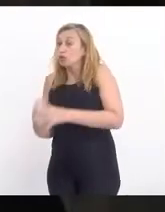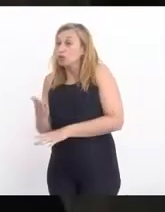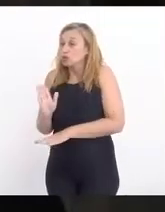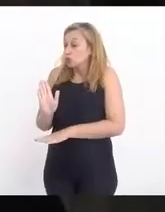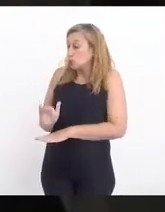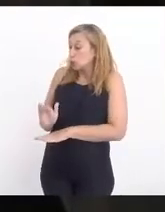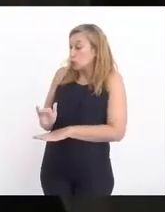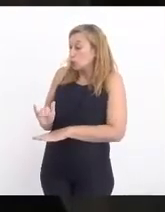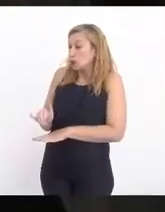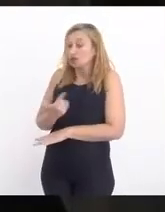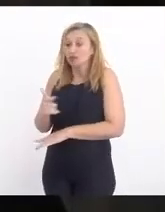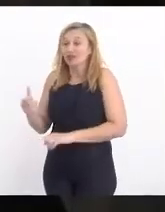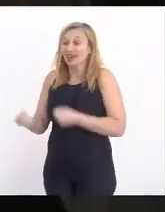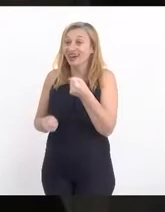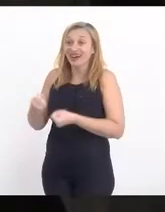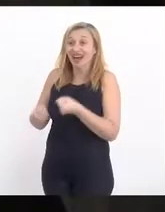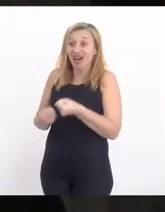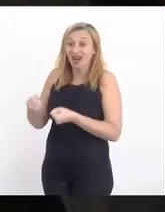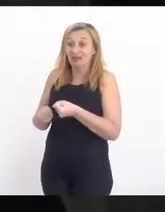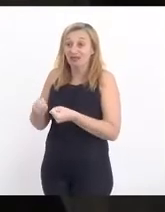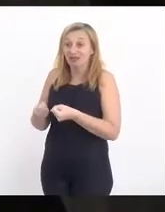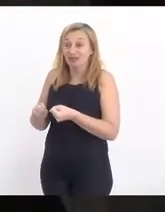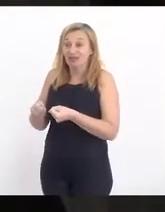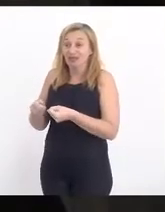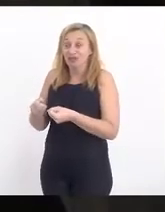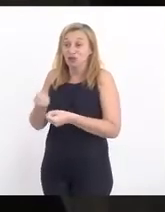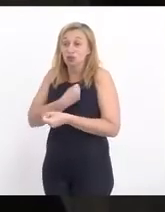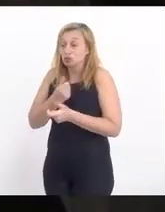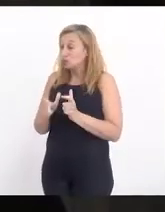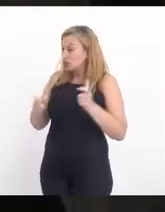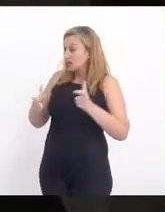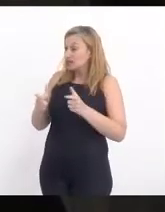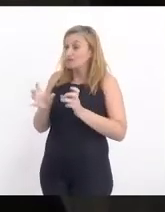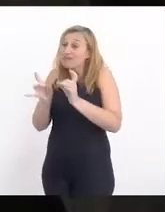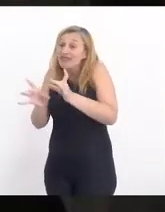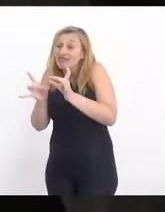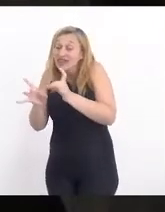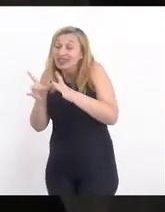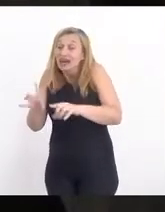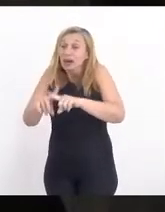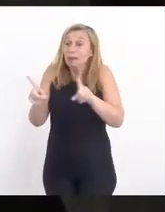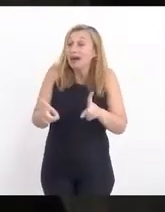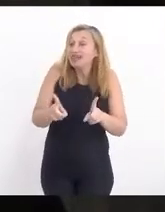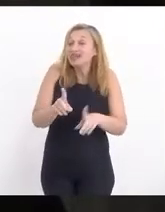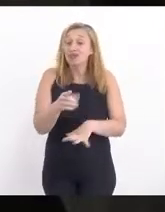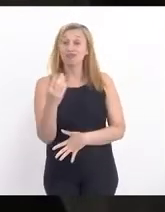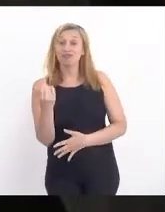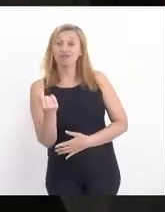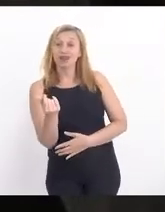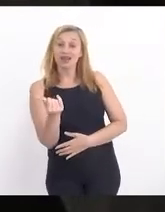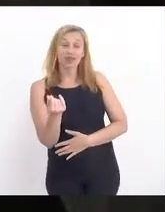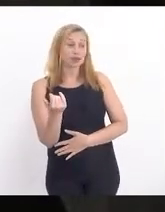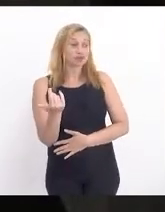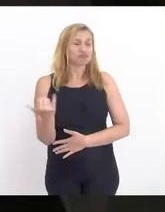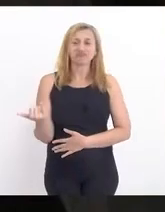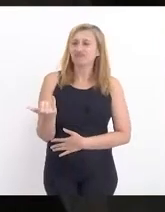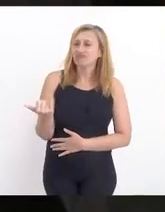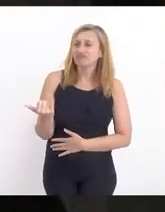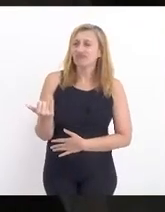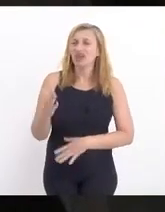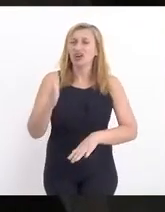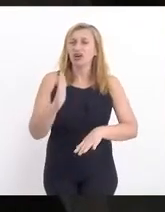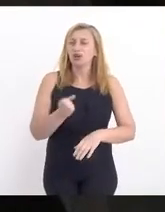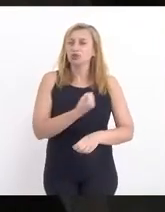têm veículos suficientes ao mercado. Mas isso é um preço ilusório, porque a maioria da